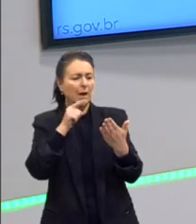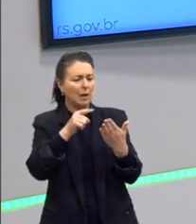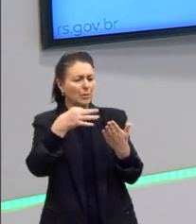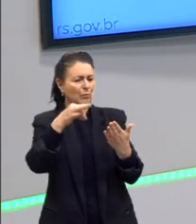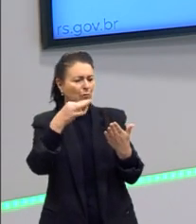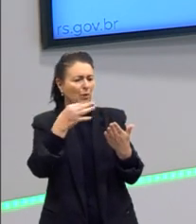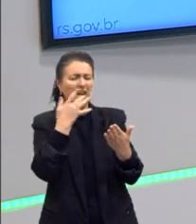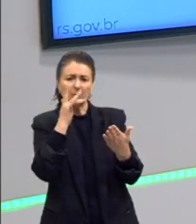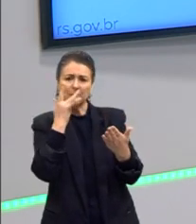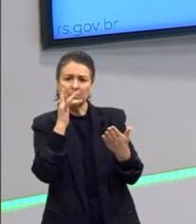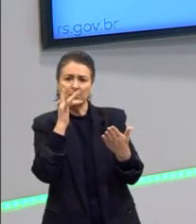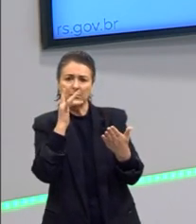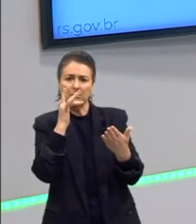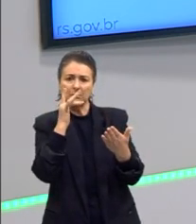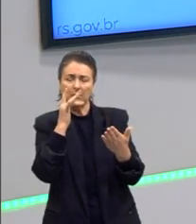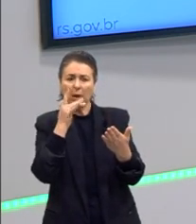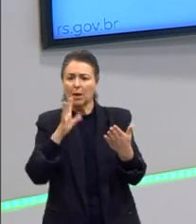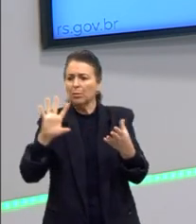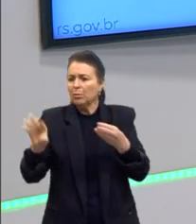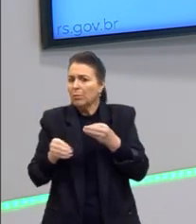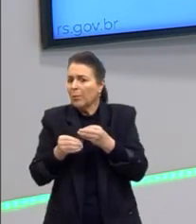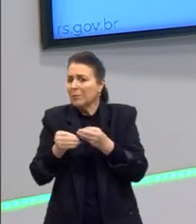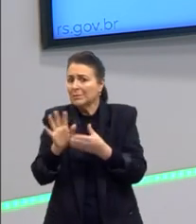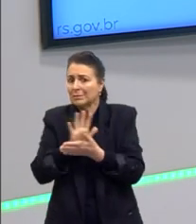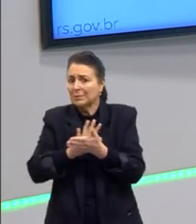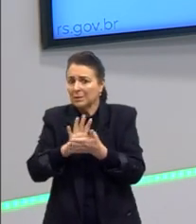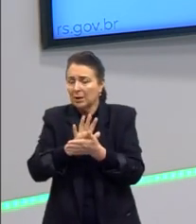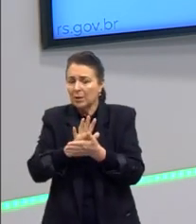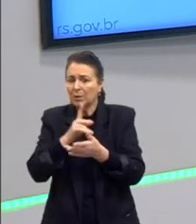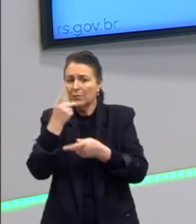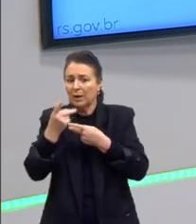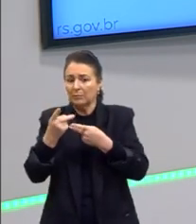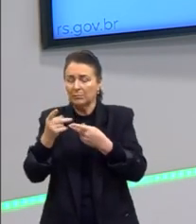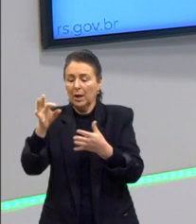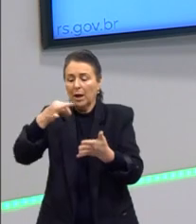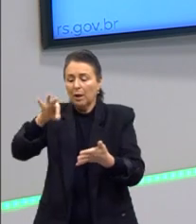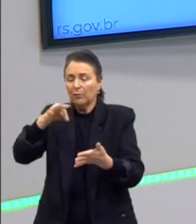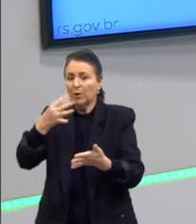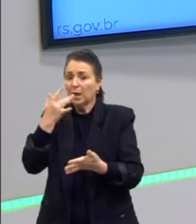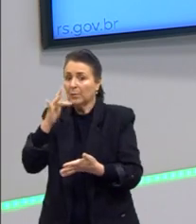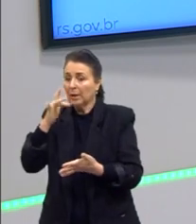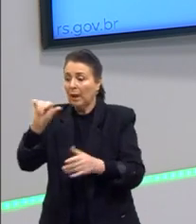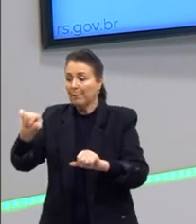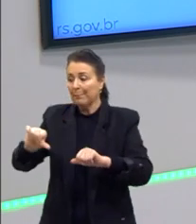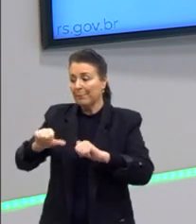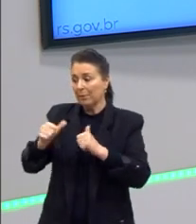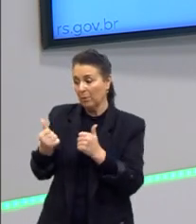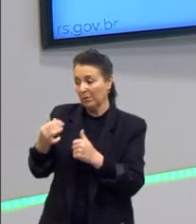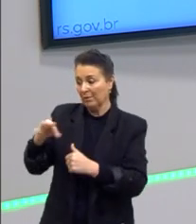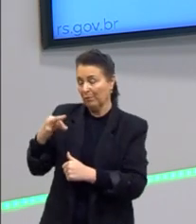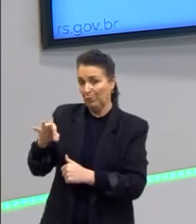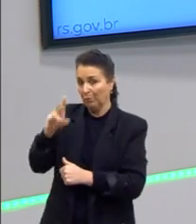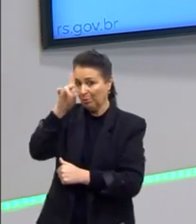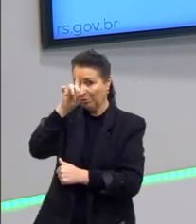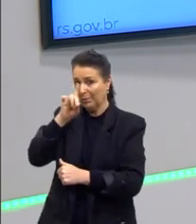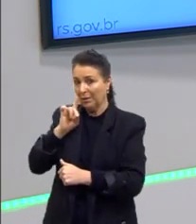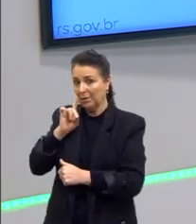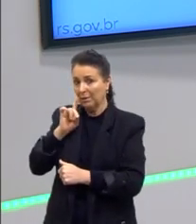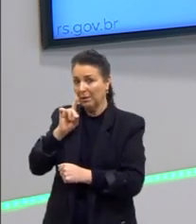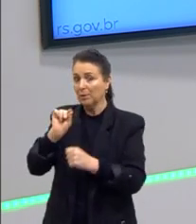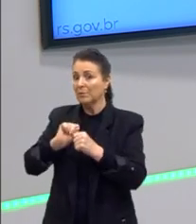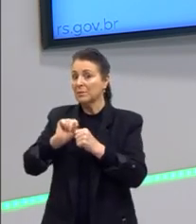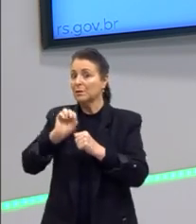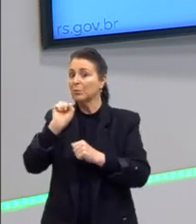não acrescenta nada. Agora, quando eu falar que a folha branca é melhor que a folha amarela, eu estou emitindo o